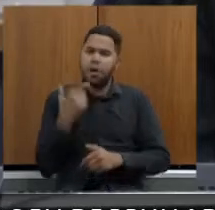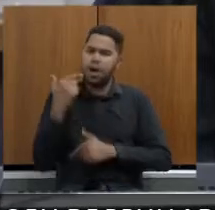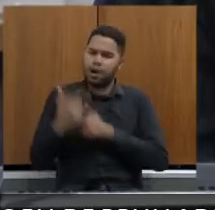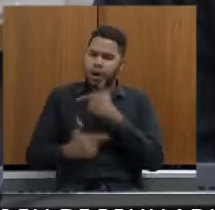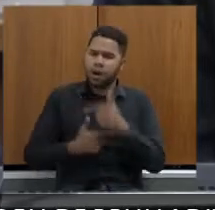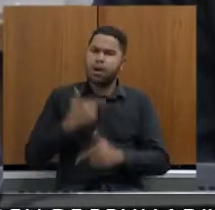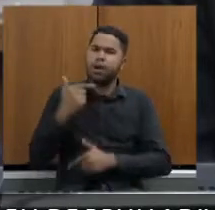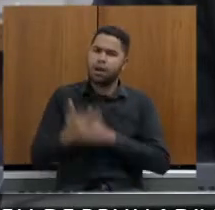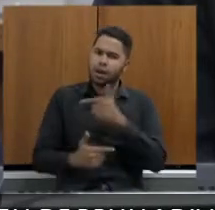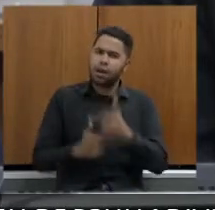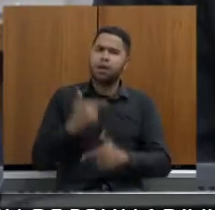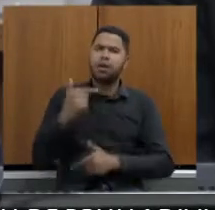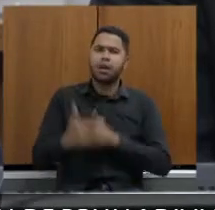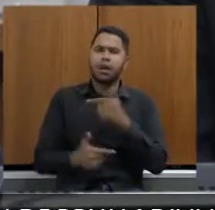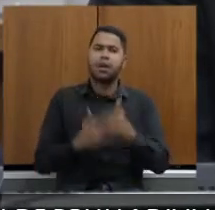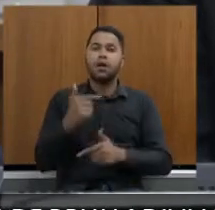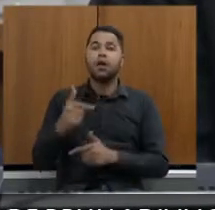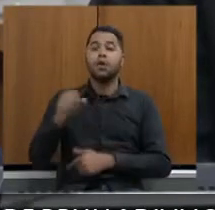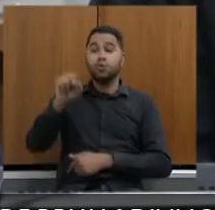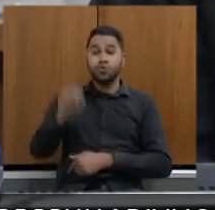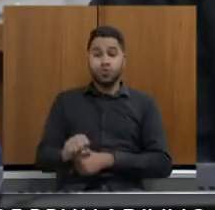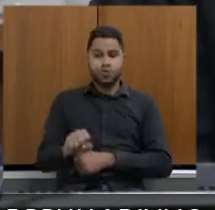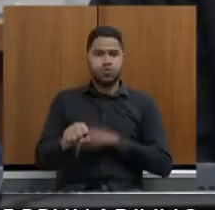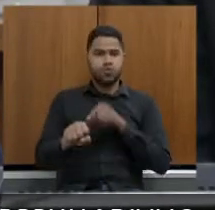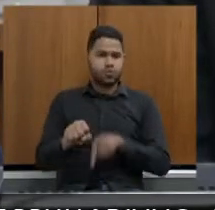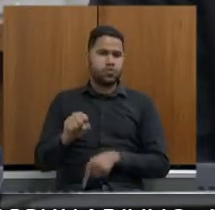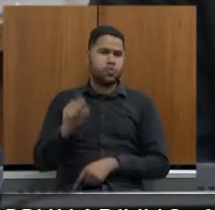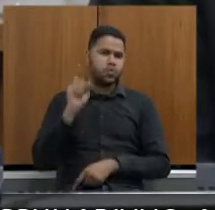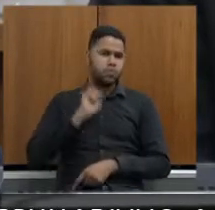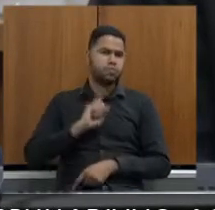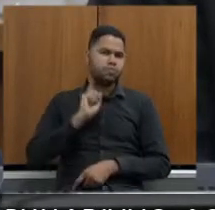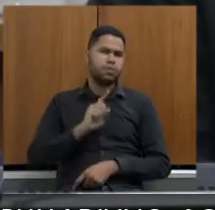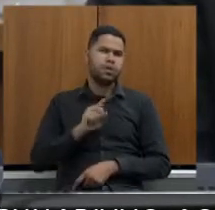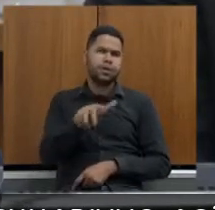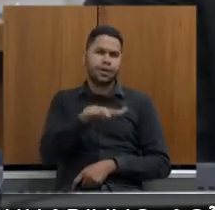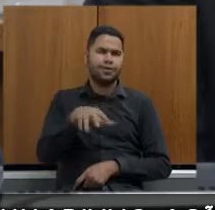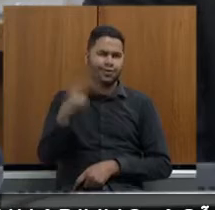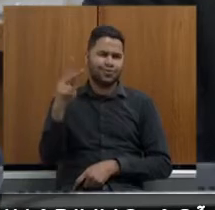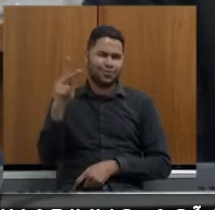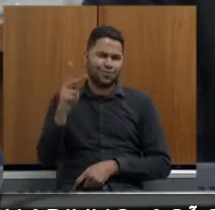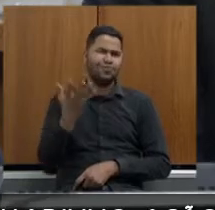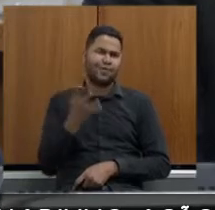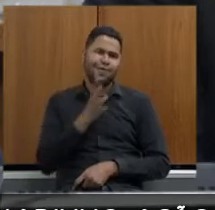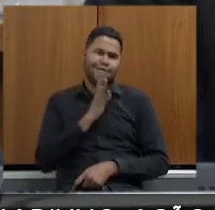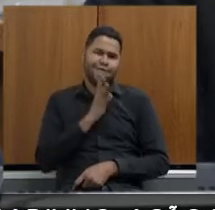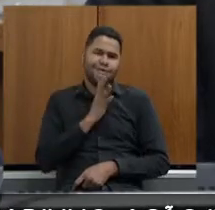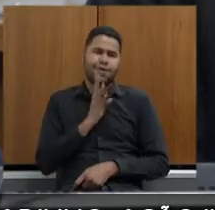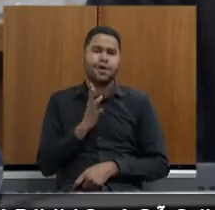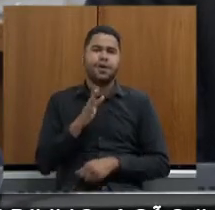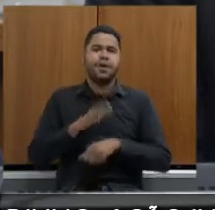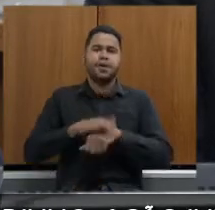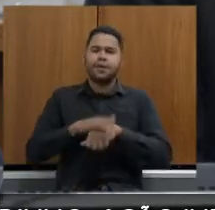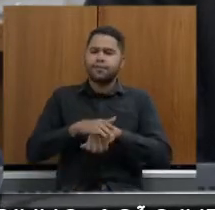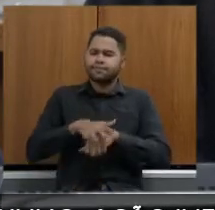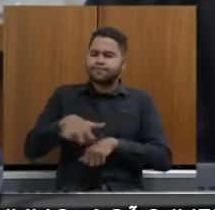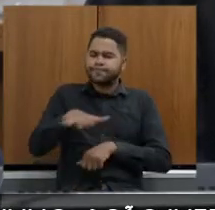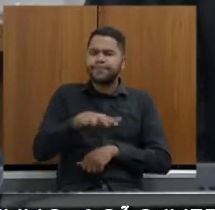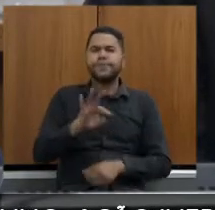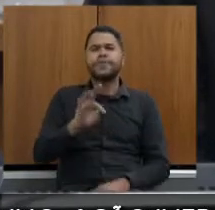ela trabalha muito no sul de Minas deputado na sua região o senhor conhece fez aquele trevo ali da